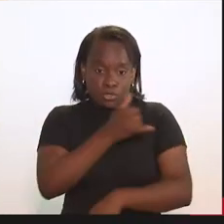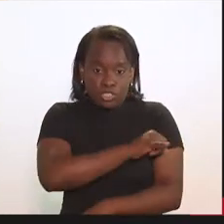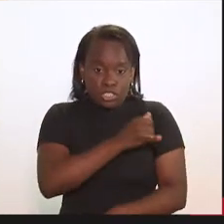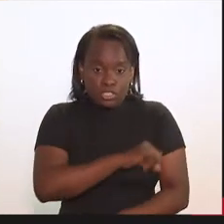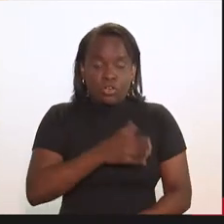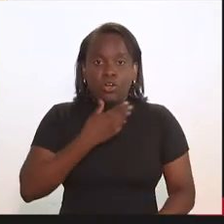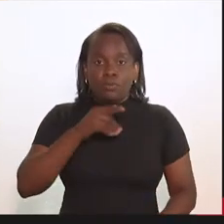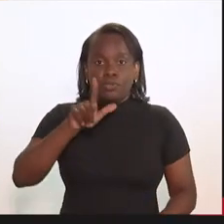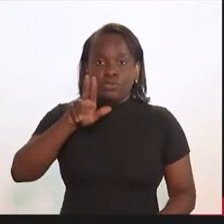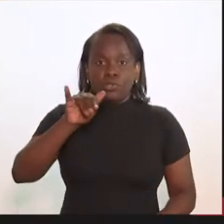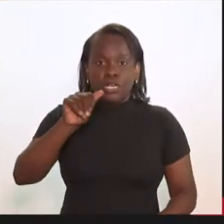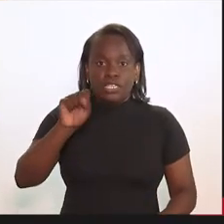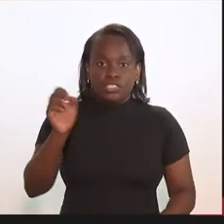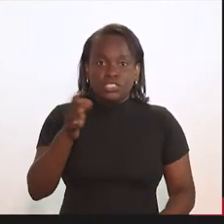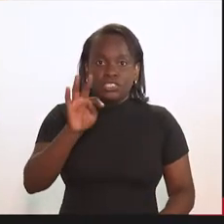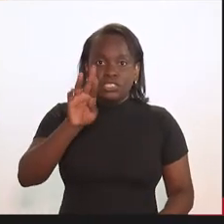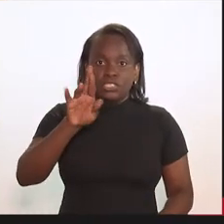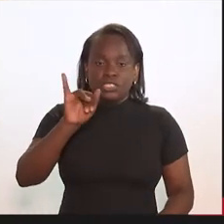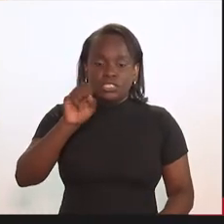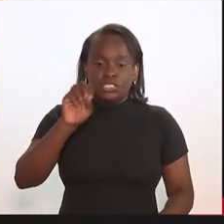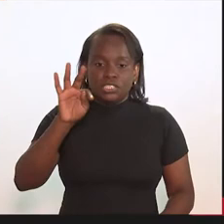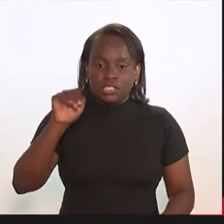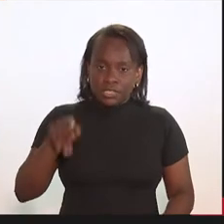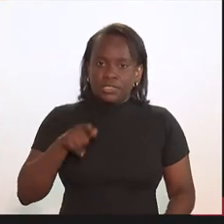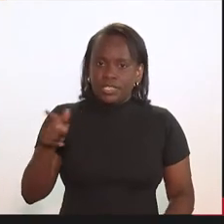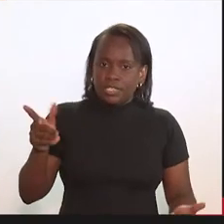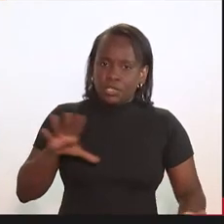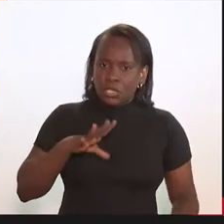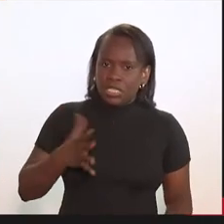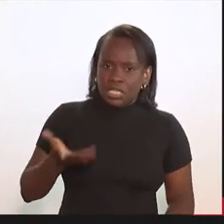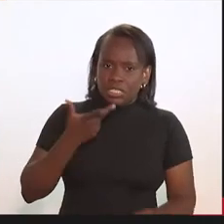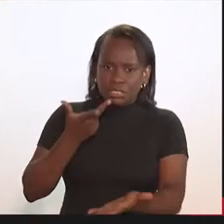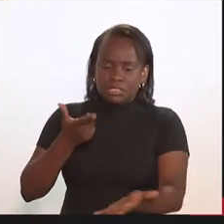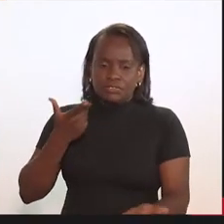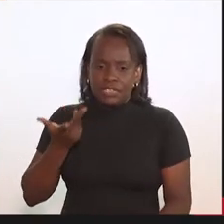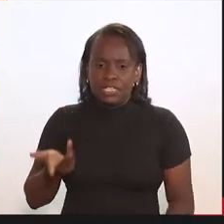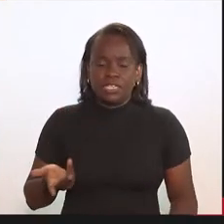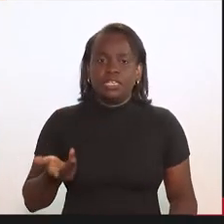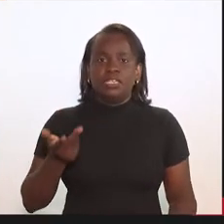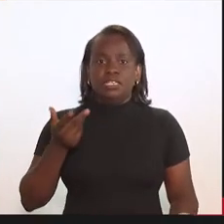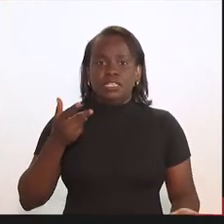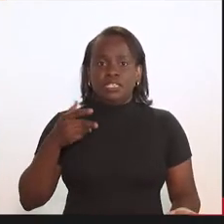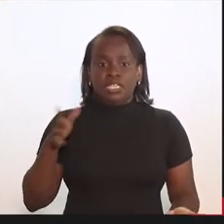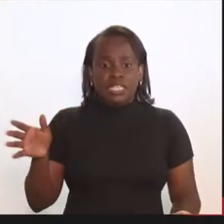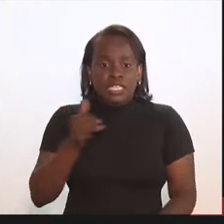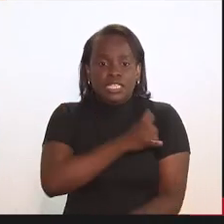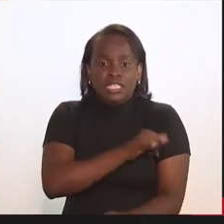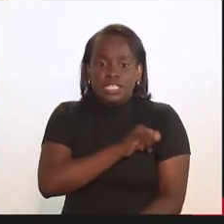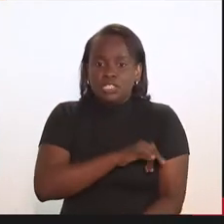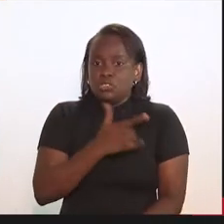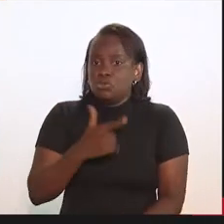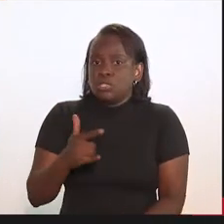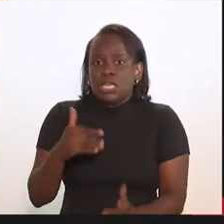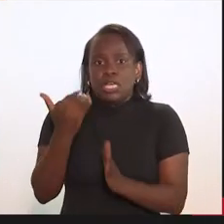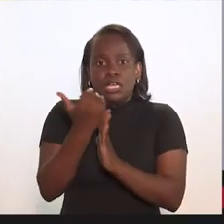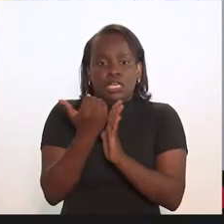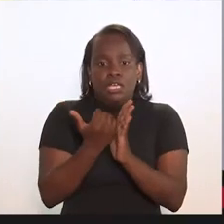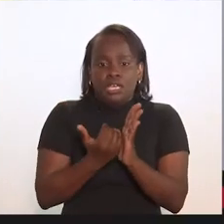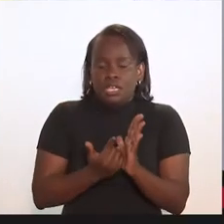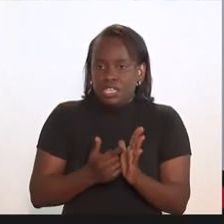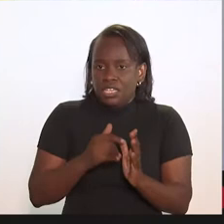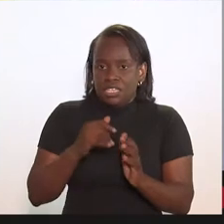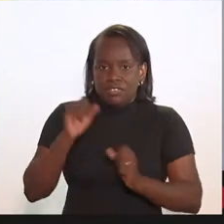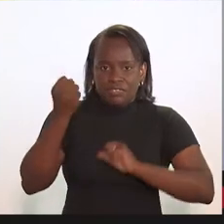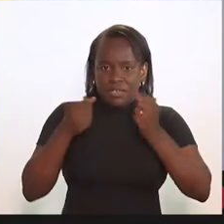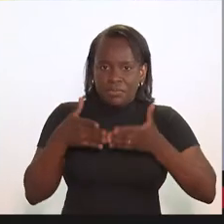do Rio de Janeiro, Lucas Tristão, ter a pachorra de dizer que o Rio de Janeiro não tinha escala